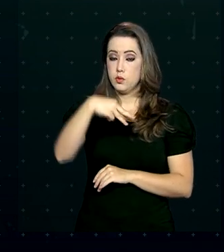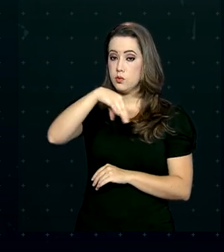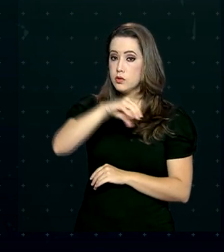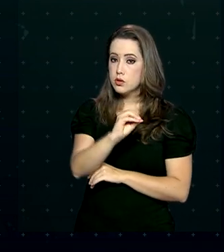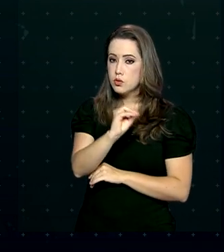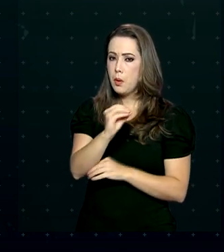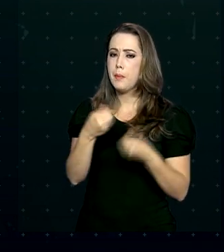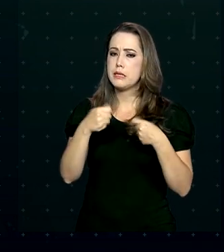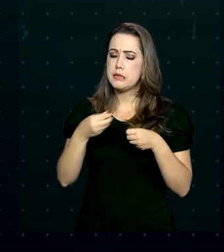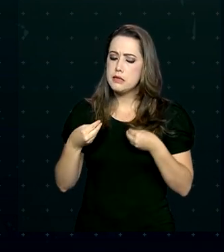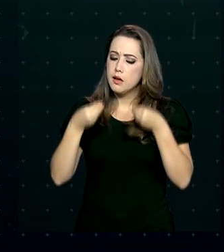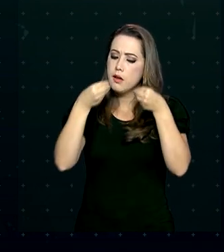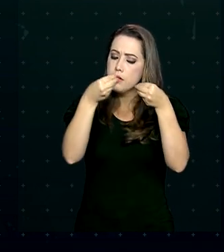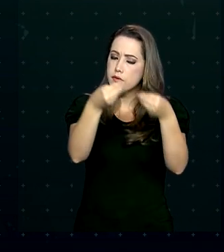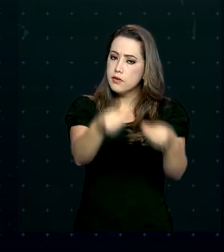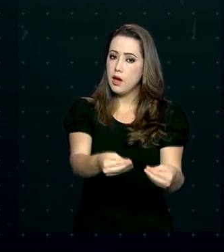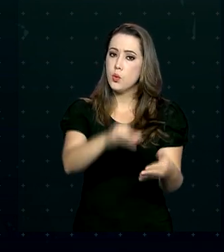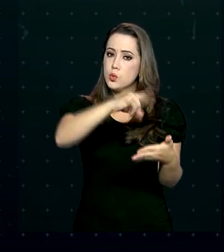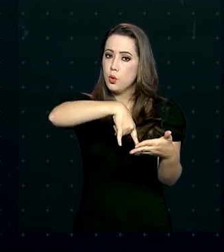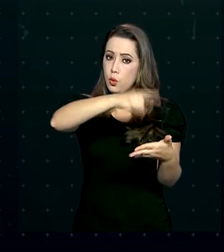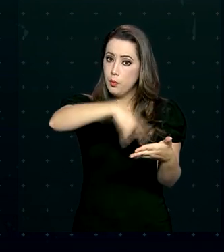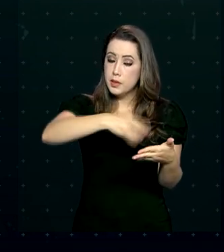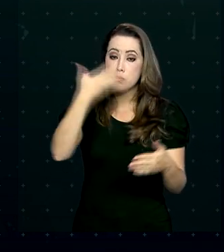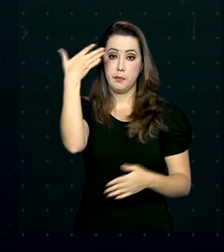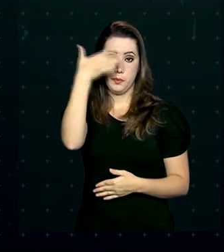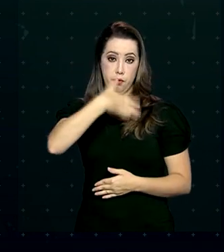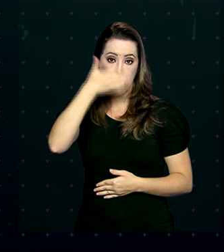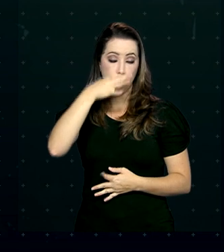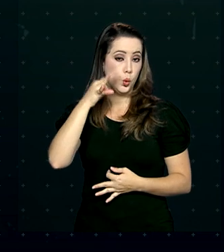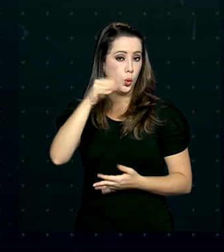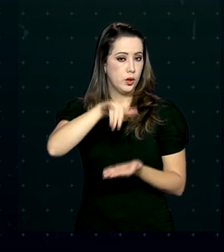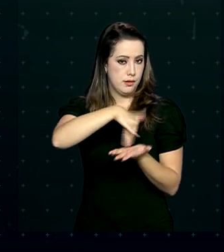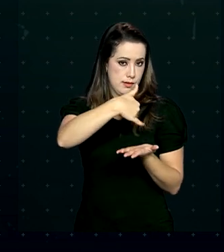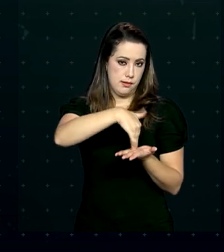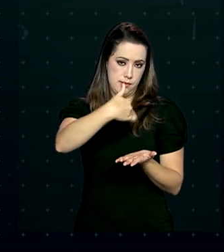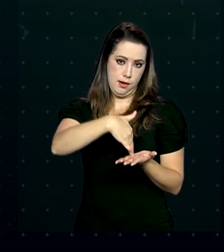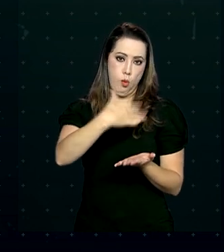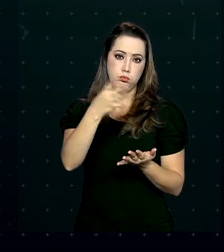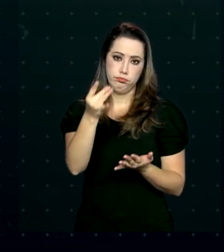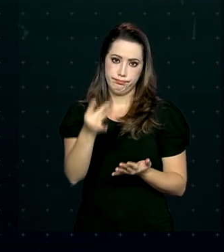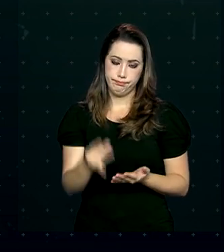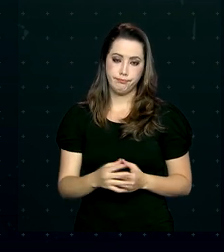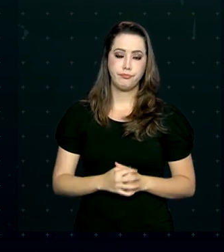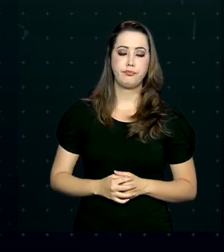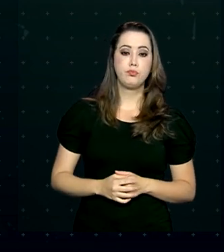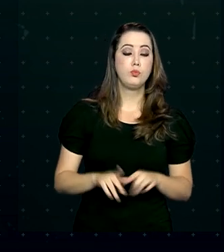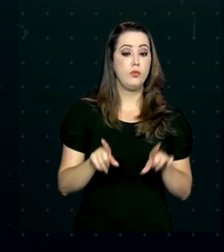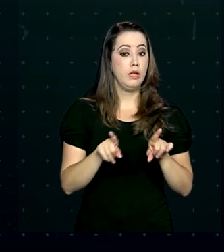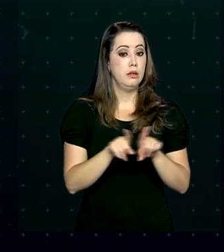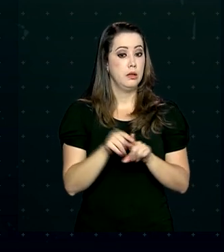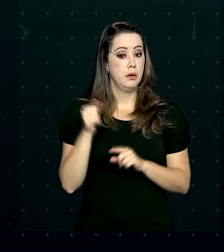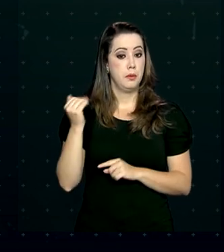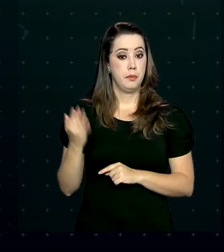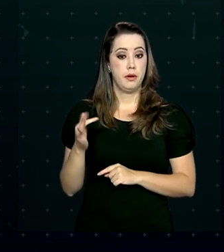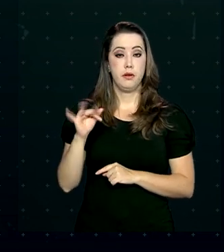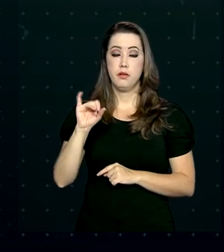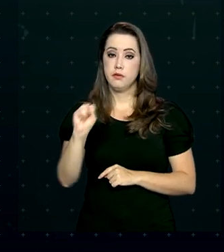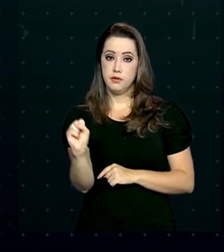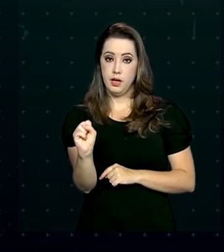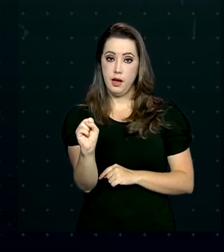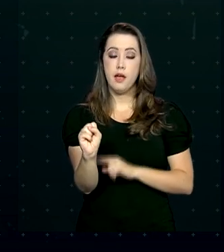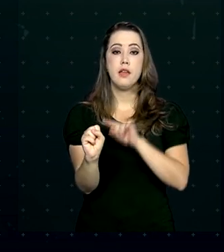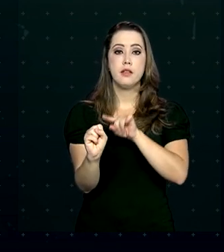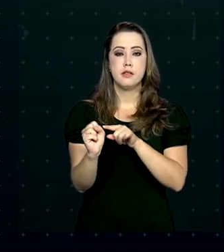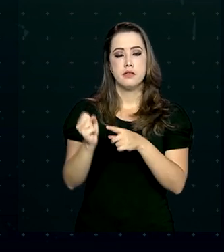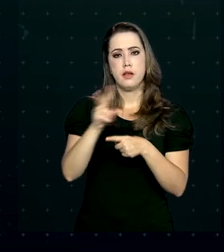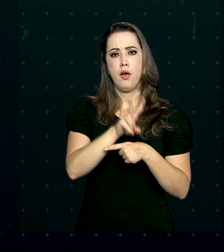comprovar as informações prestadas na inscrição. Já para o Fies, o programa do MEC que financia cursos superiores